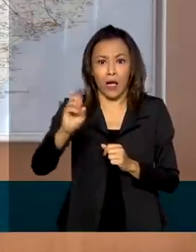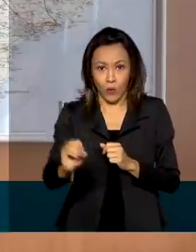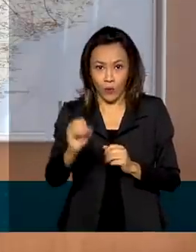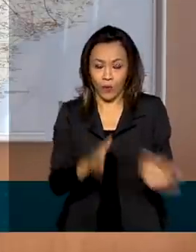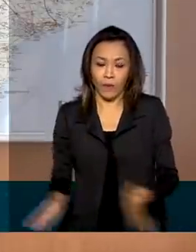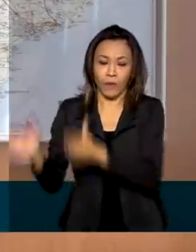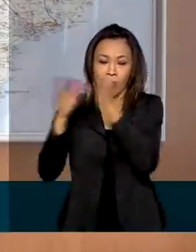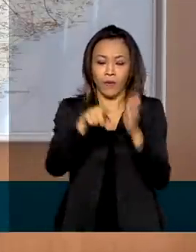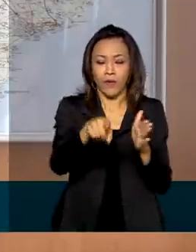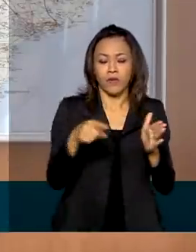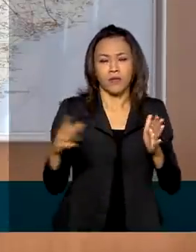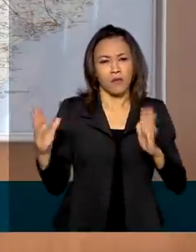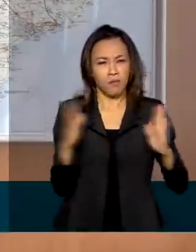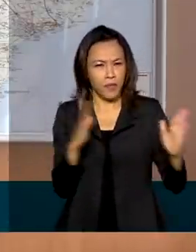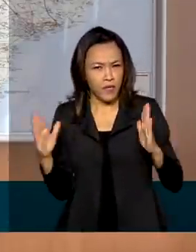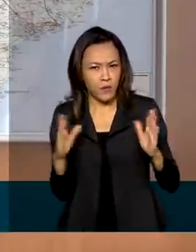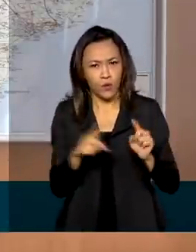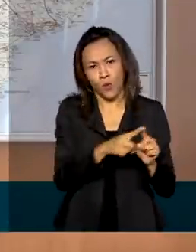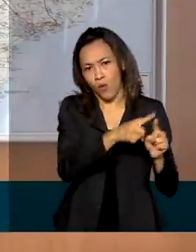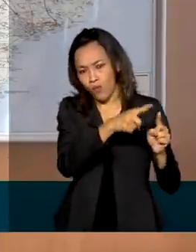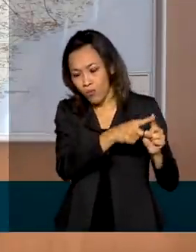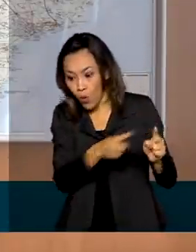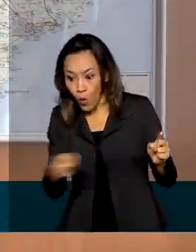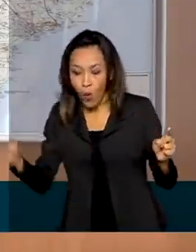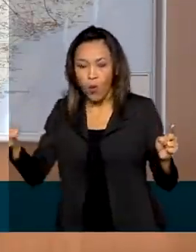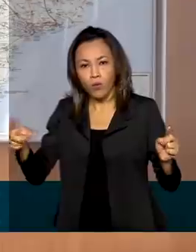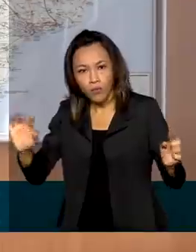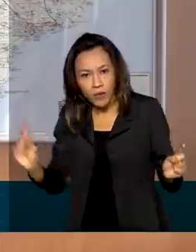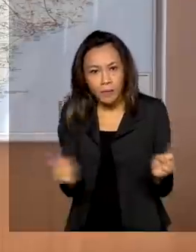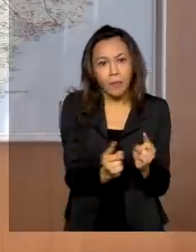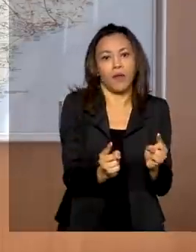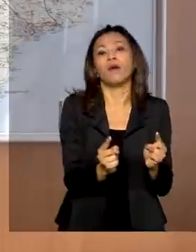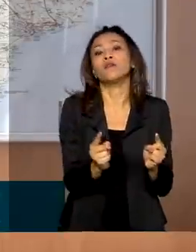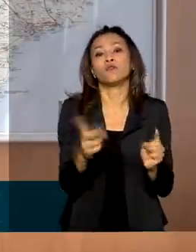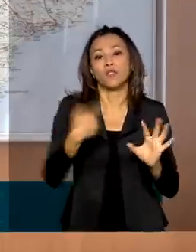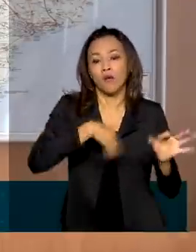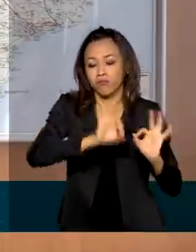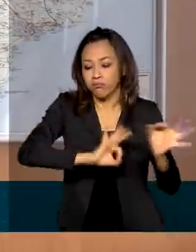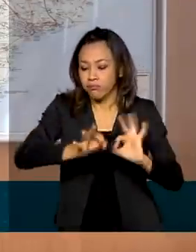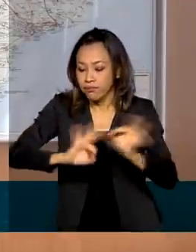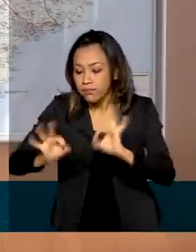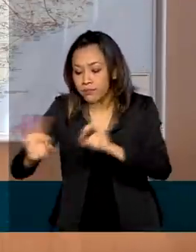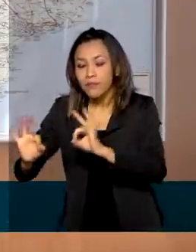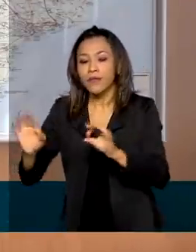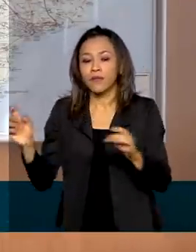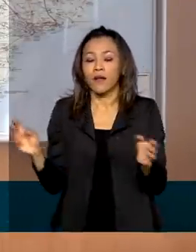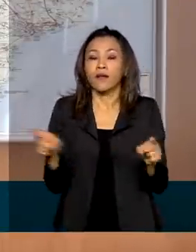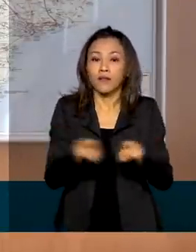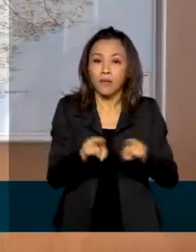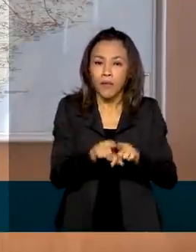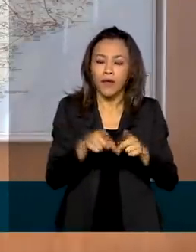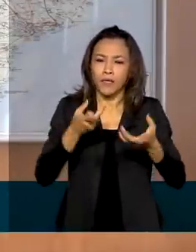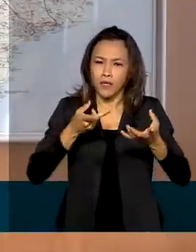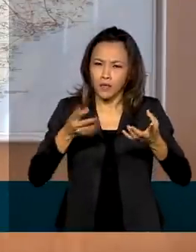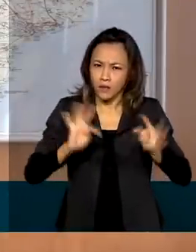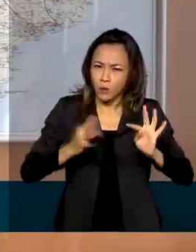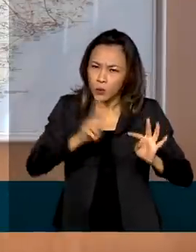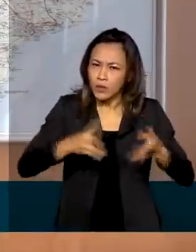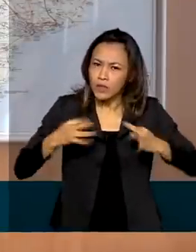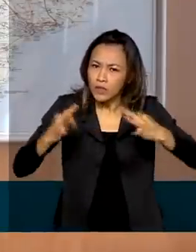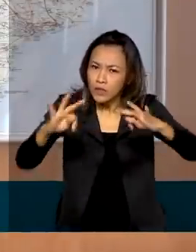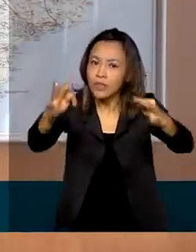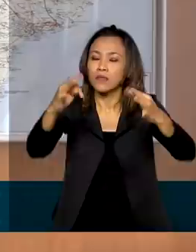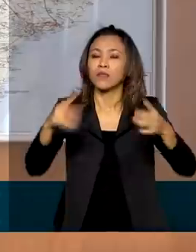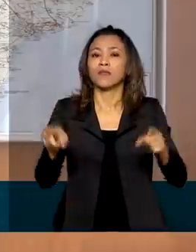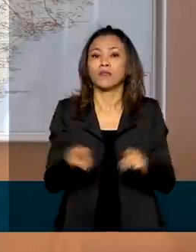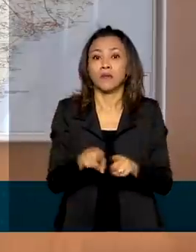prazo do setor elétrico, com importantes avanços na pauta de modernização do setor. Cria-se a possibilidade de ampliação do